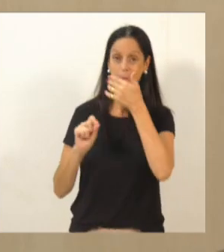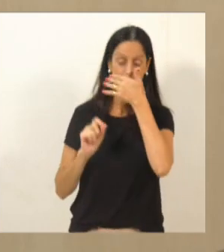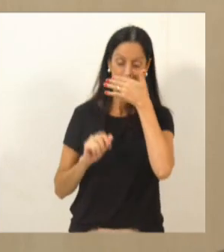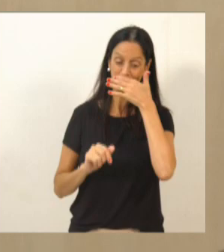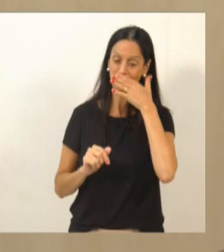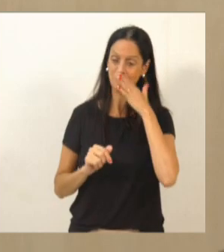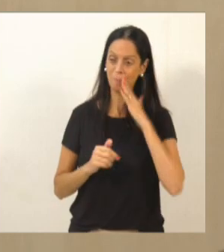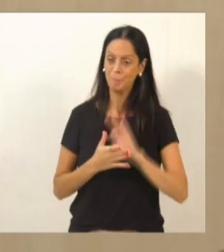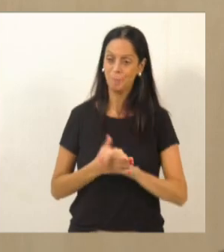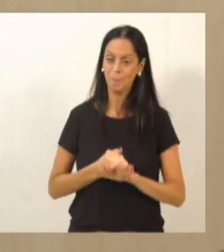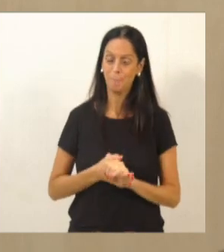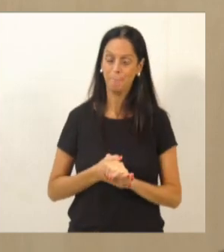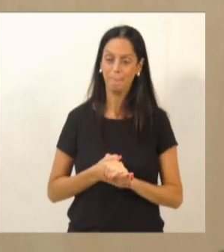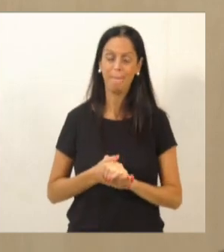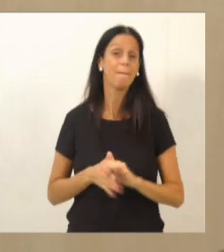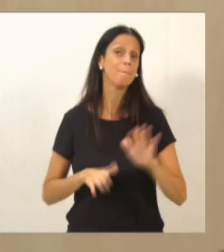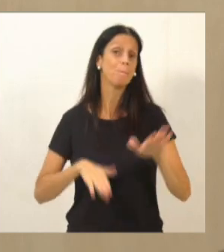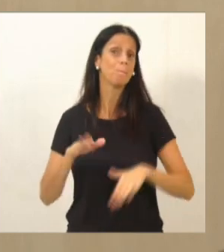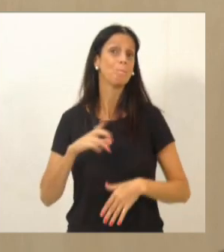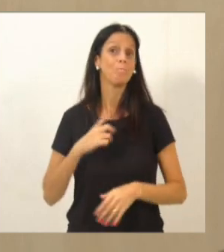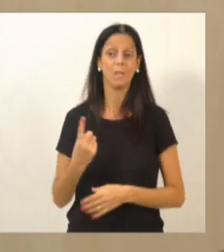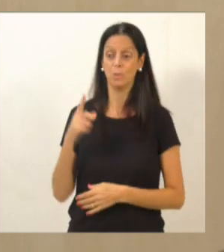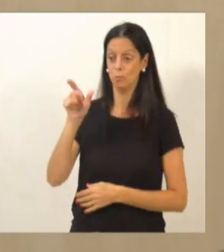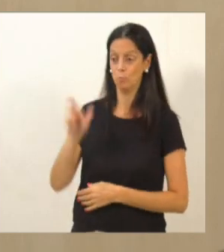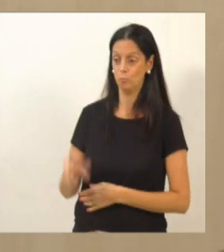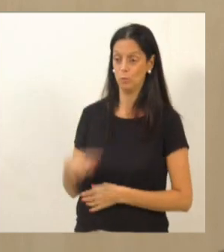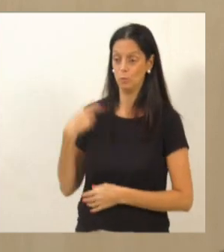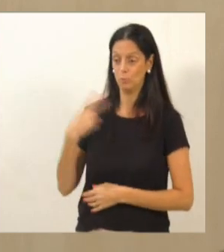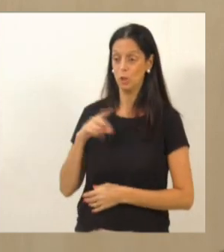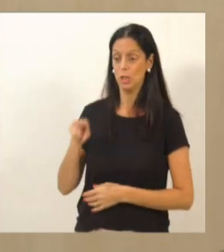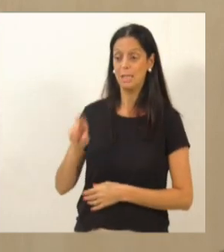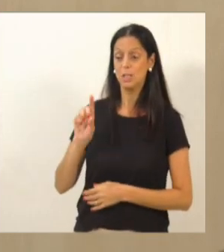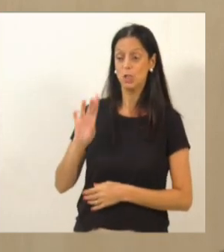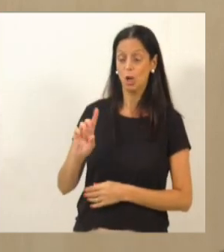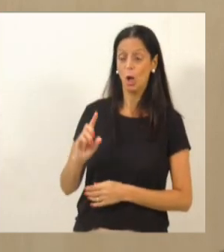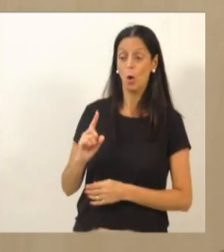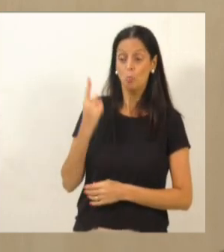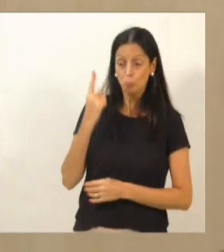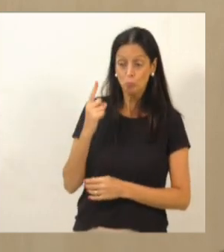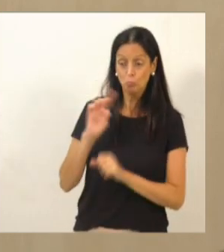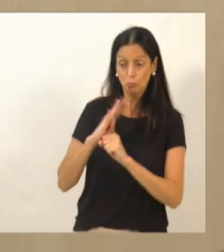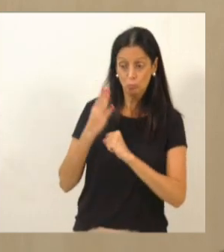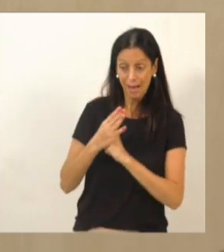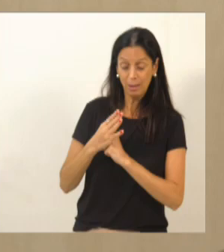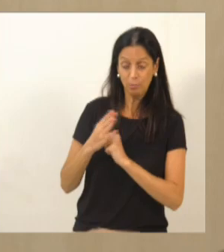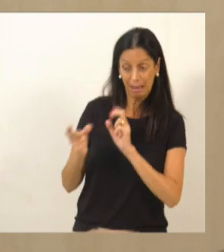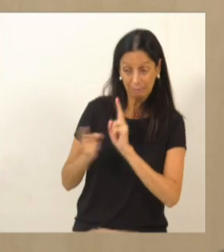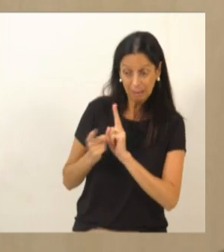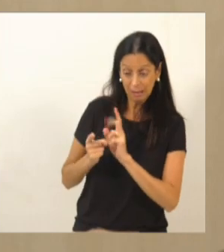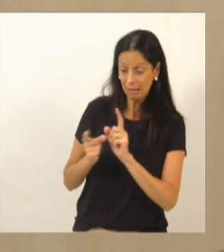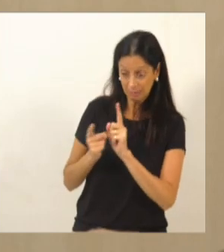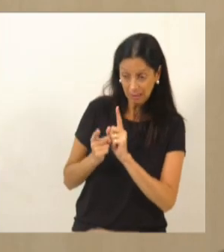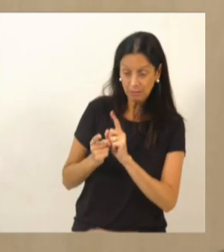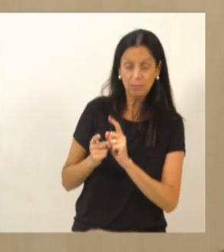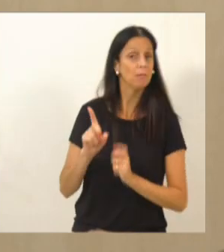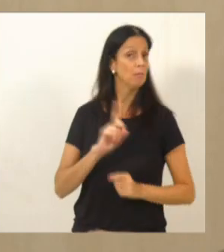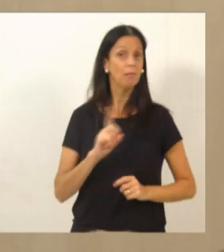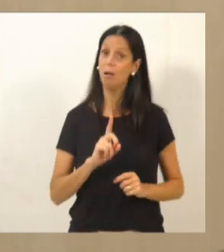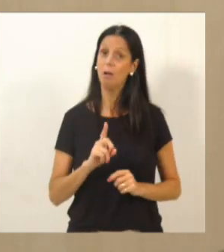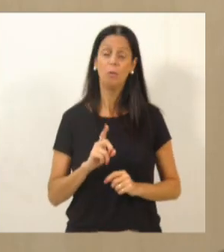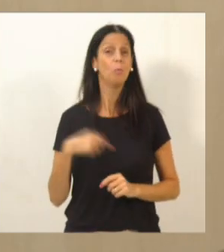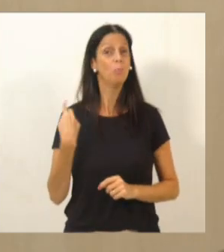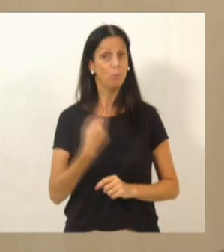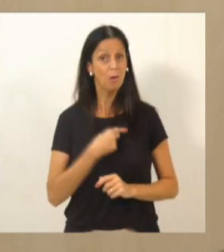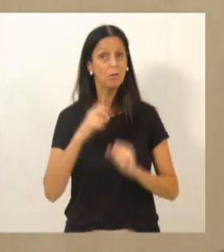o vereador só pode atender aquele bairro, não, ele pode atender todos. Mas quem pensa assim, muitas vezes na